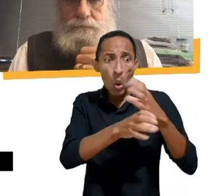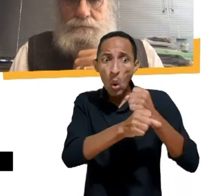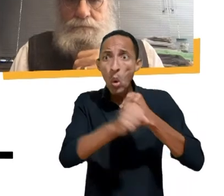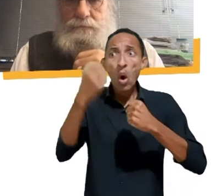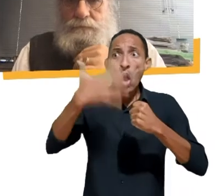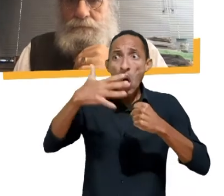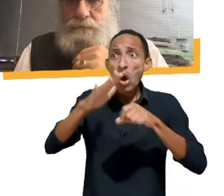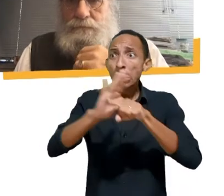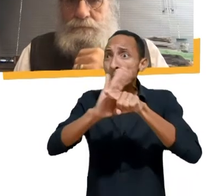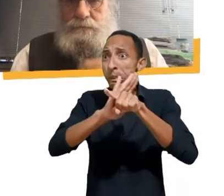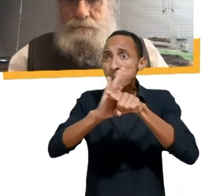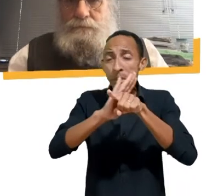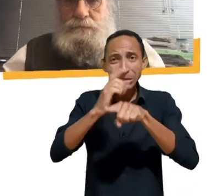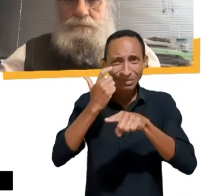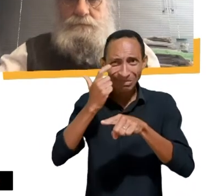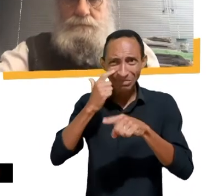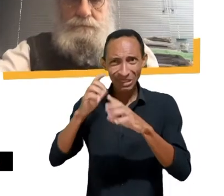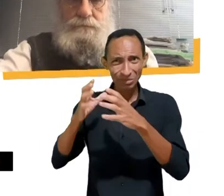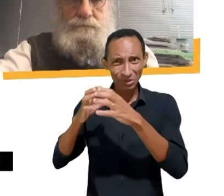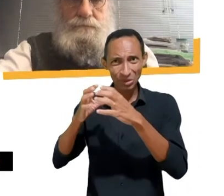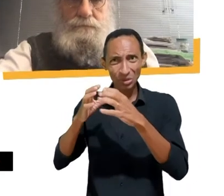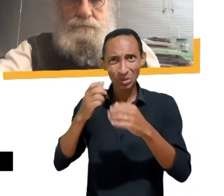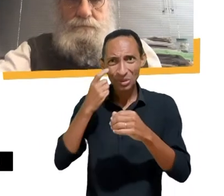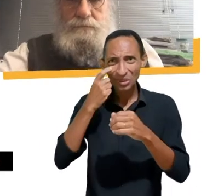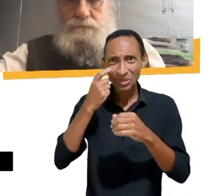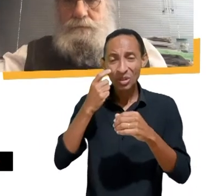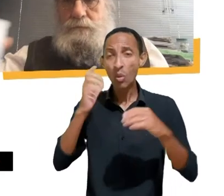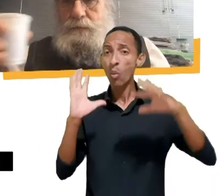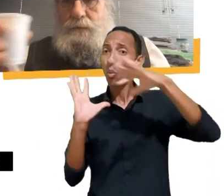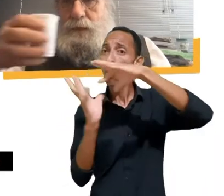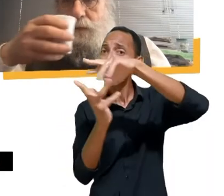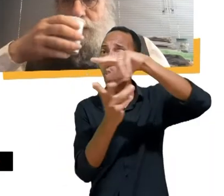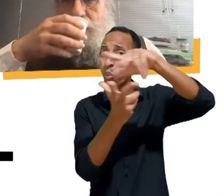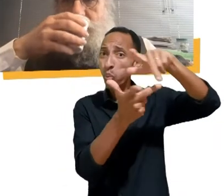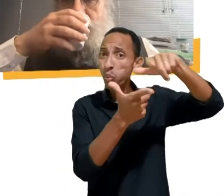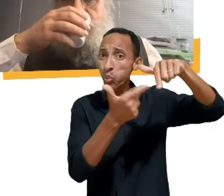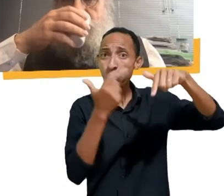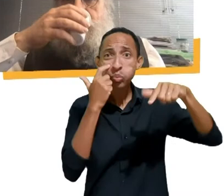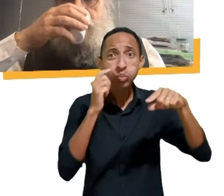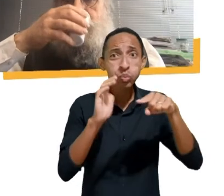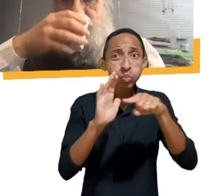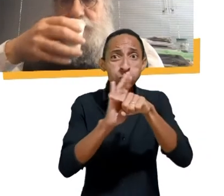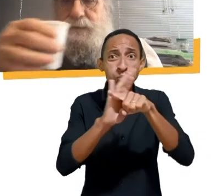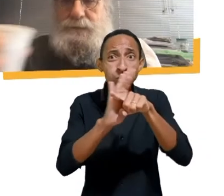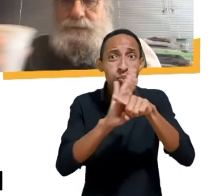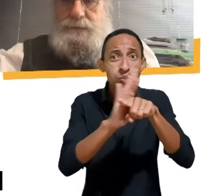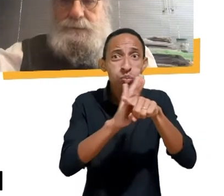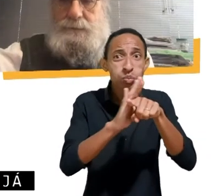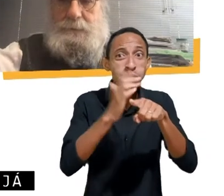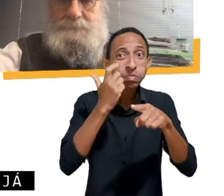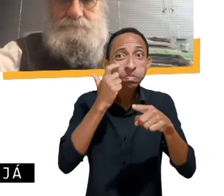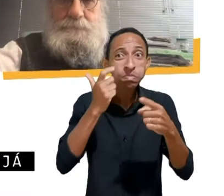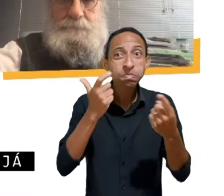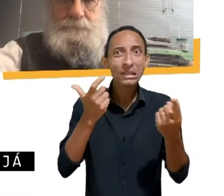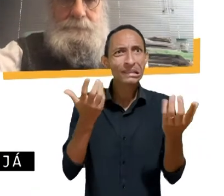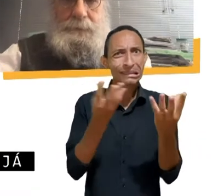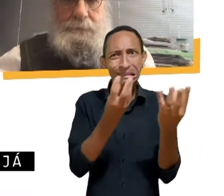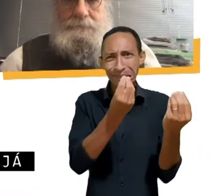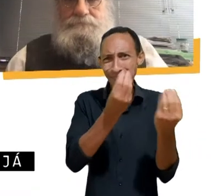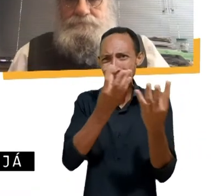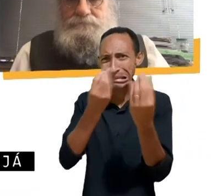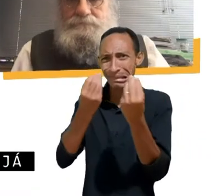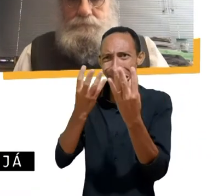que no mundo todo crianças e adolescentes já representam um terço dos usuários de internet. Então,